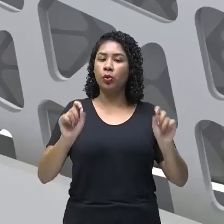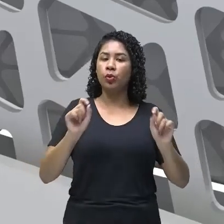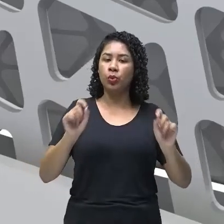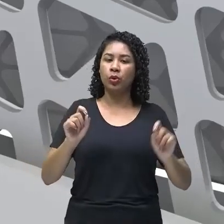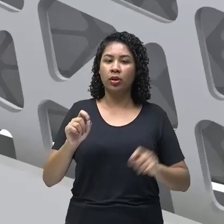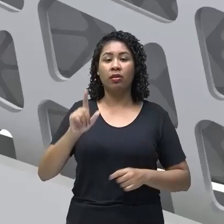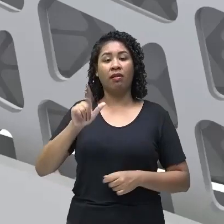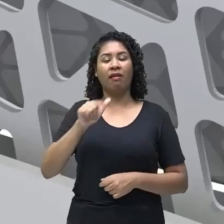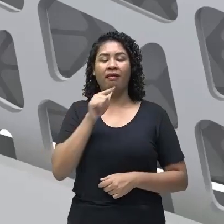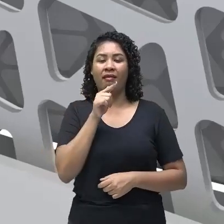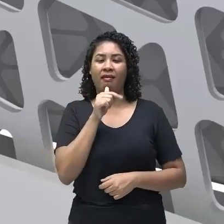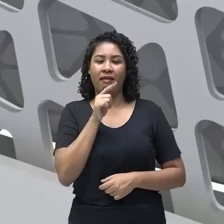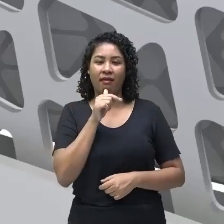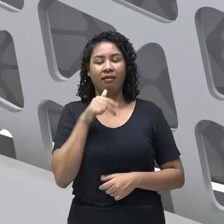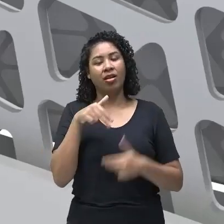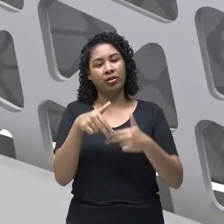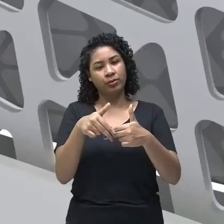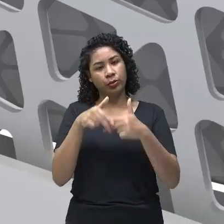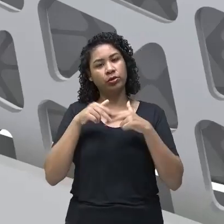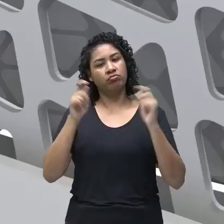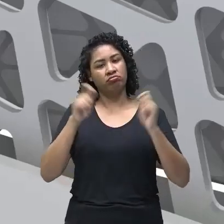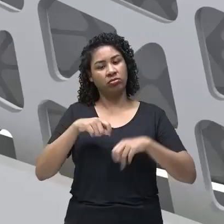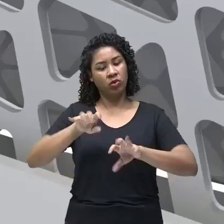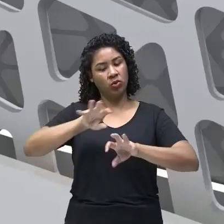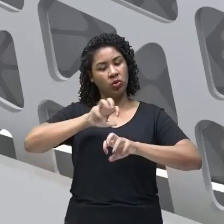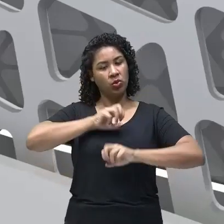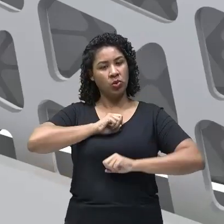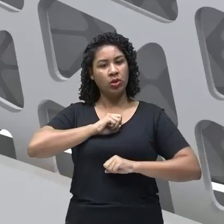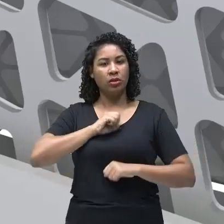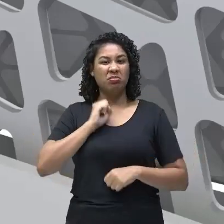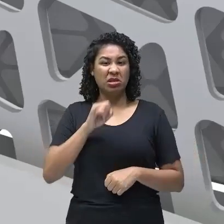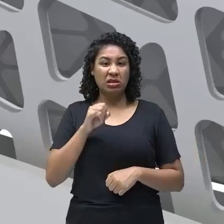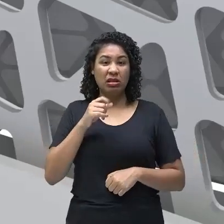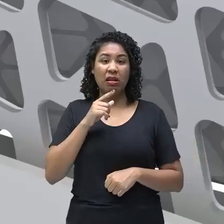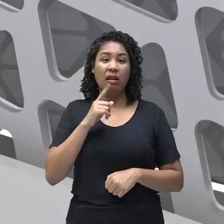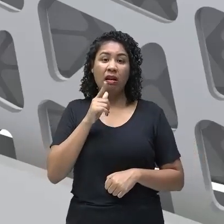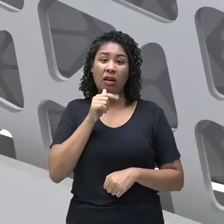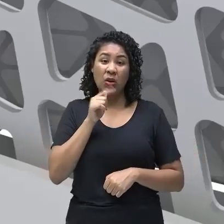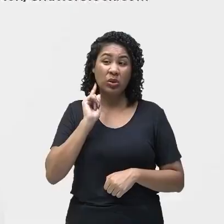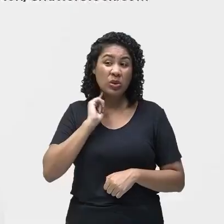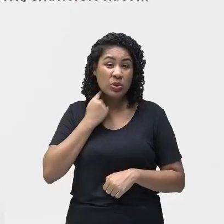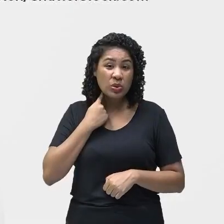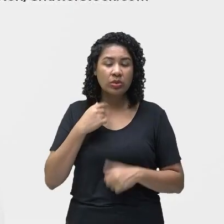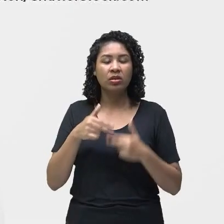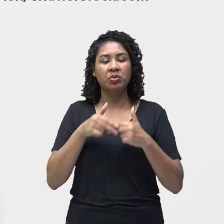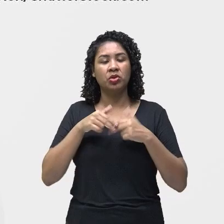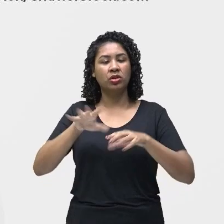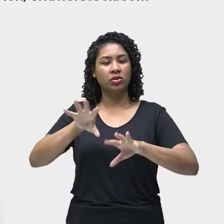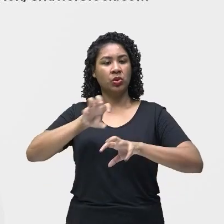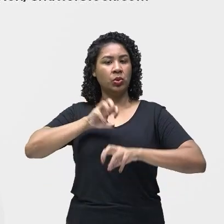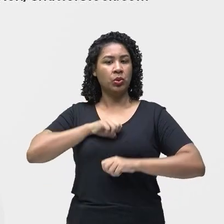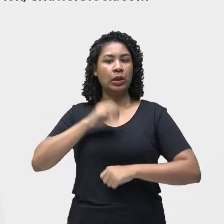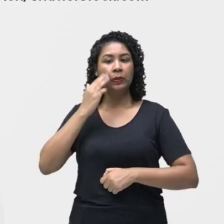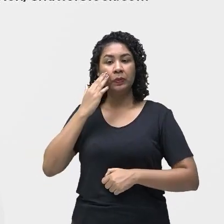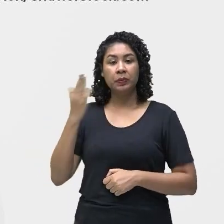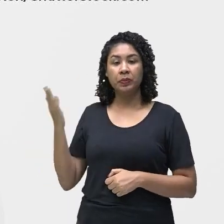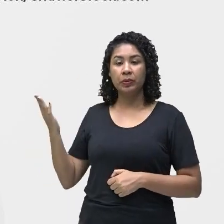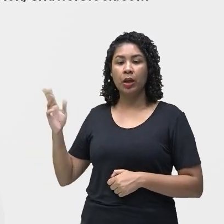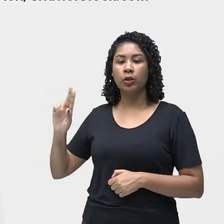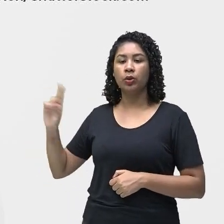veiculação de água, pela ingestão de água não apropriada para o consumo, que é a cólera. Acompanhem comigo.